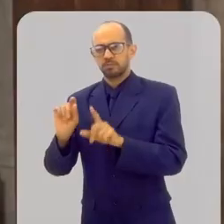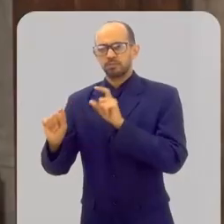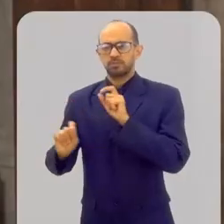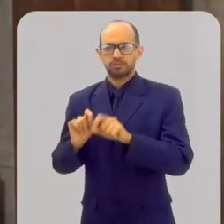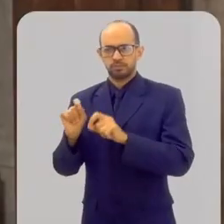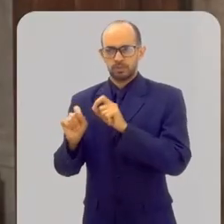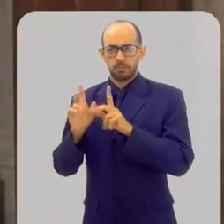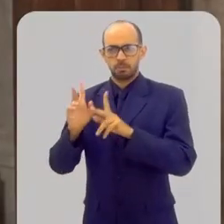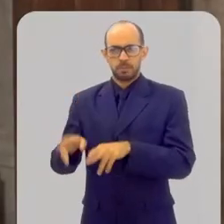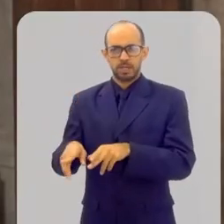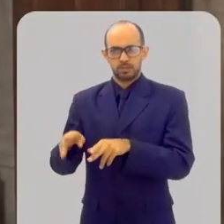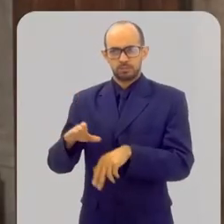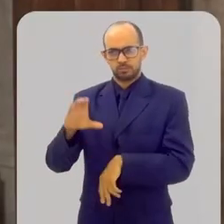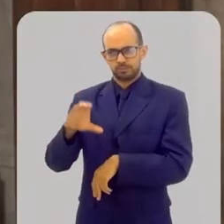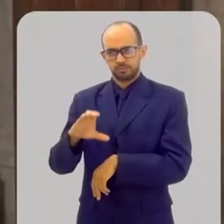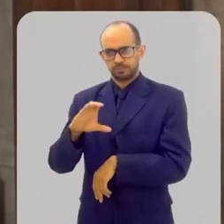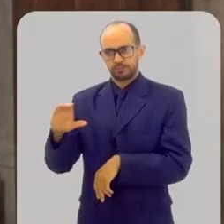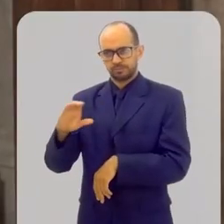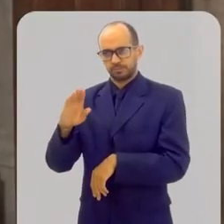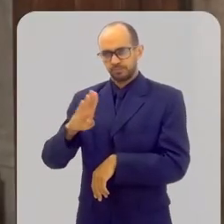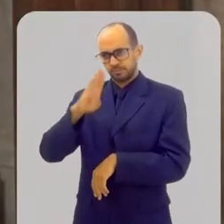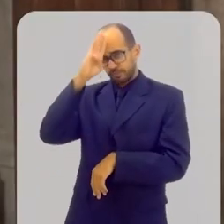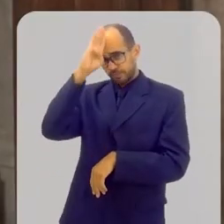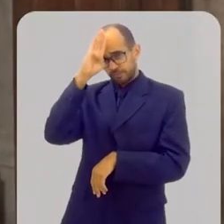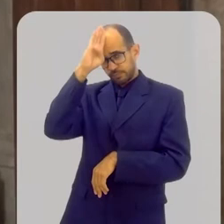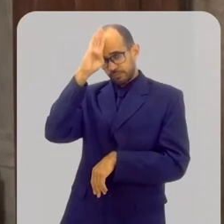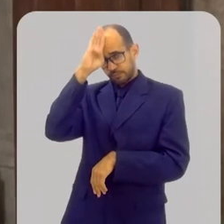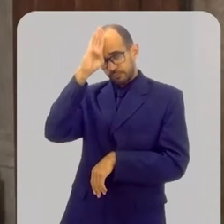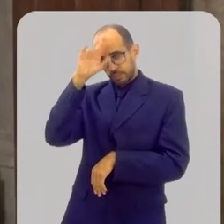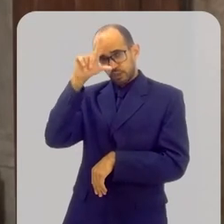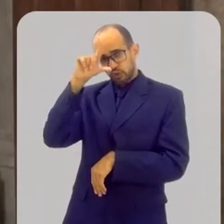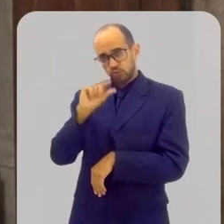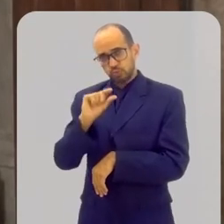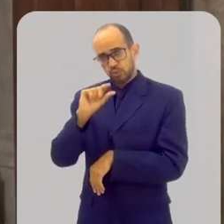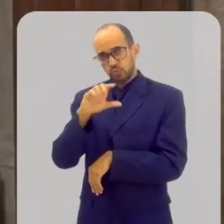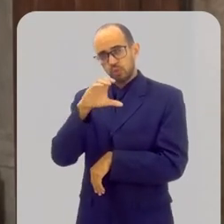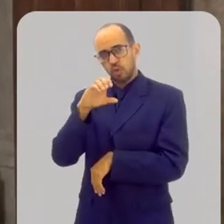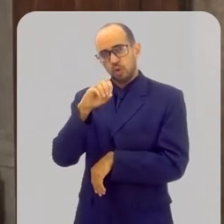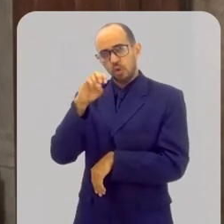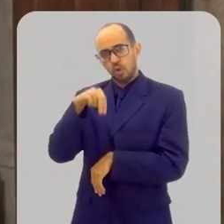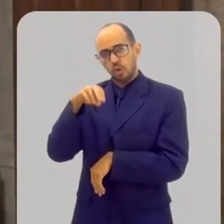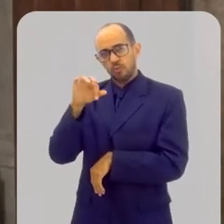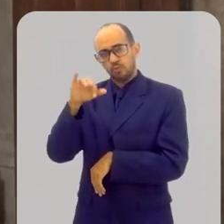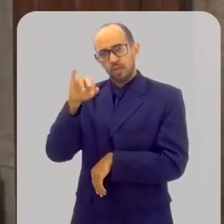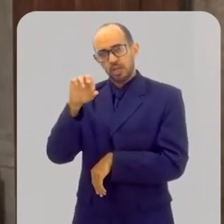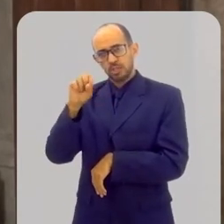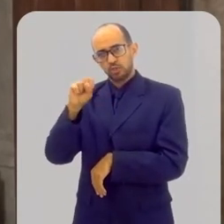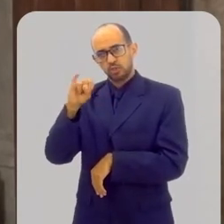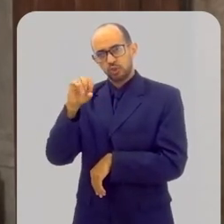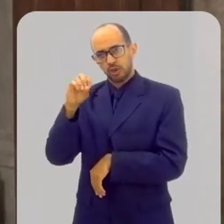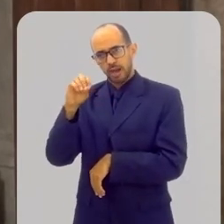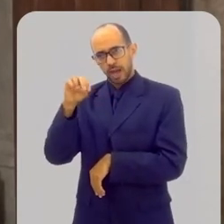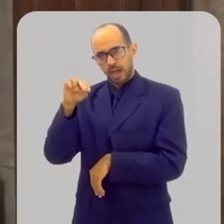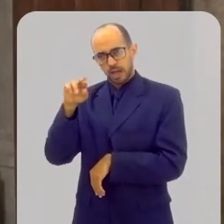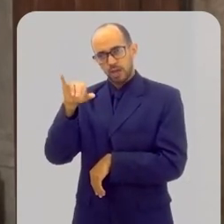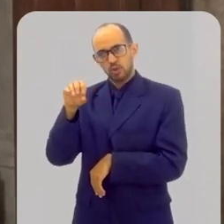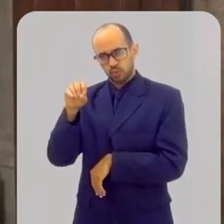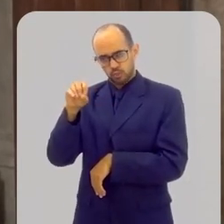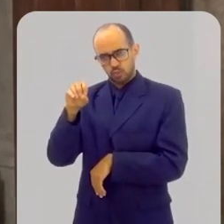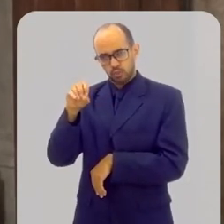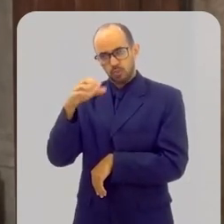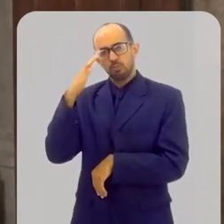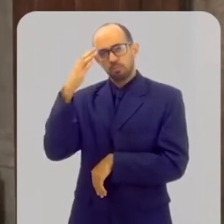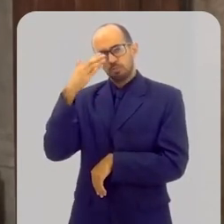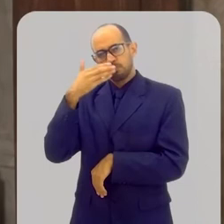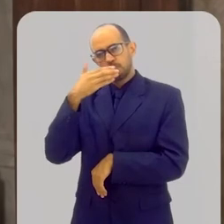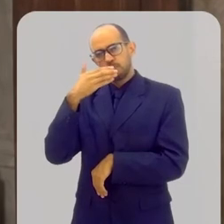Mas eu vou lhe dizer que, mesmo na igreja romana, o uso do confessionário é cada vez mais raro. É mais comum que as pessoas se